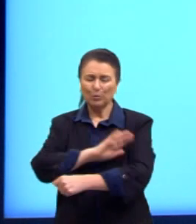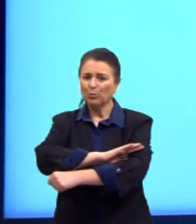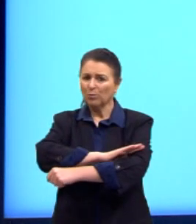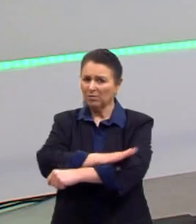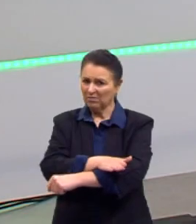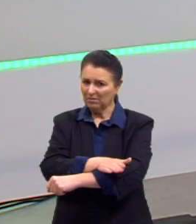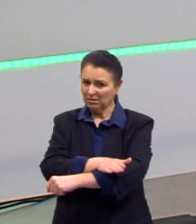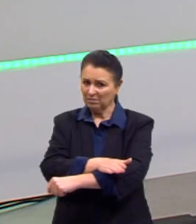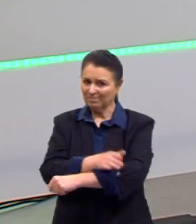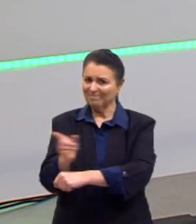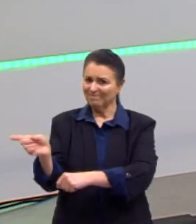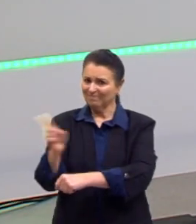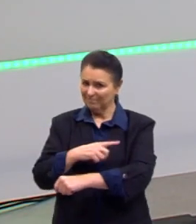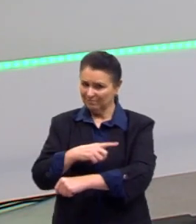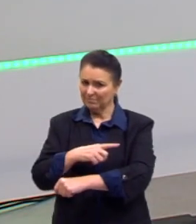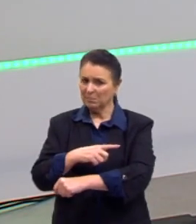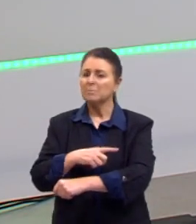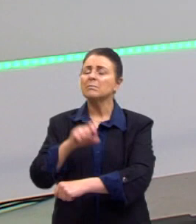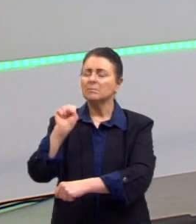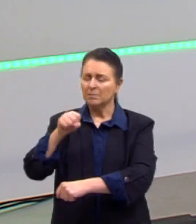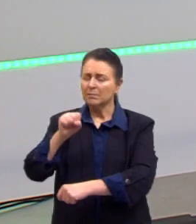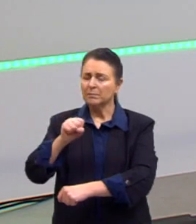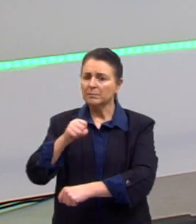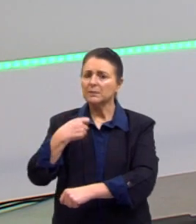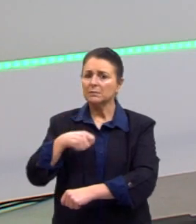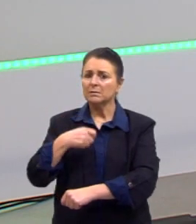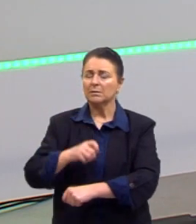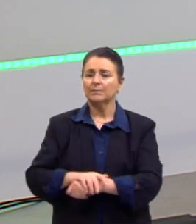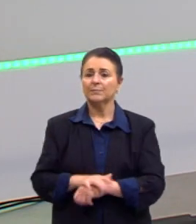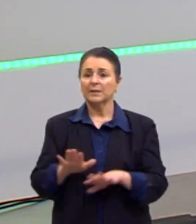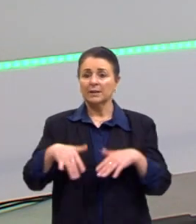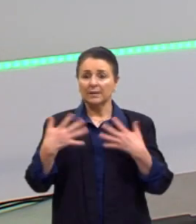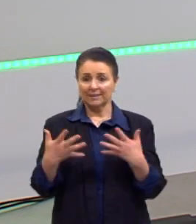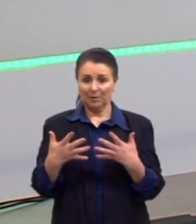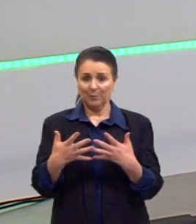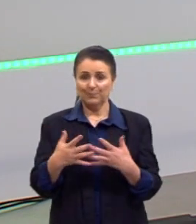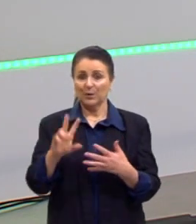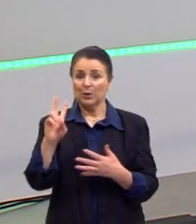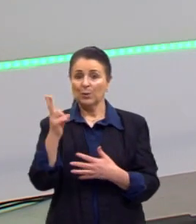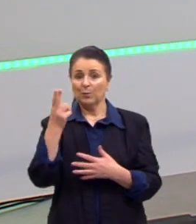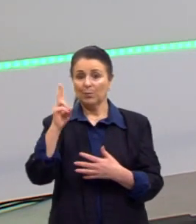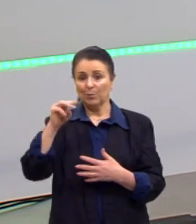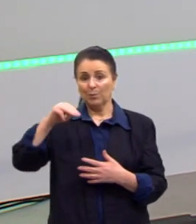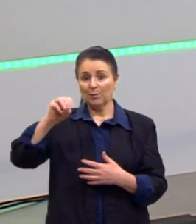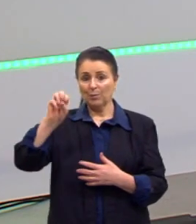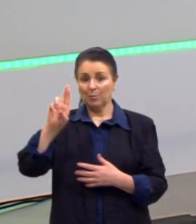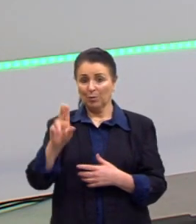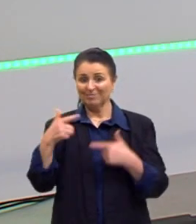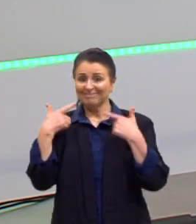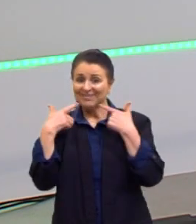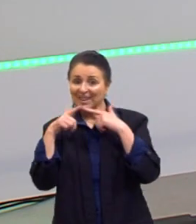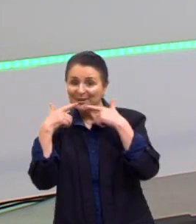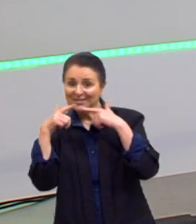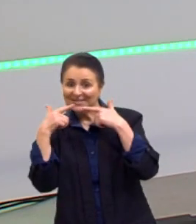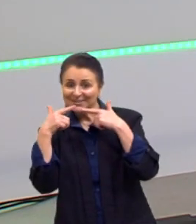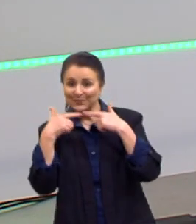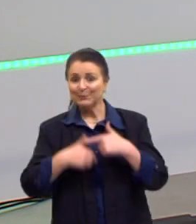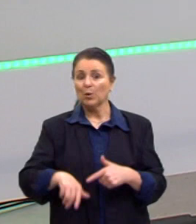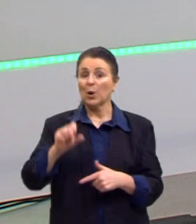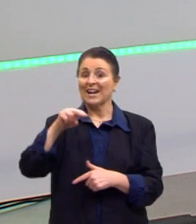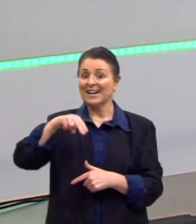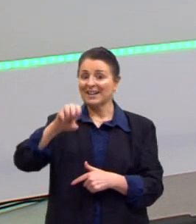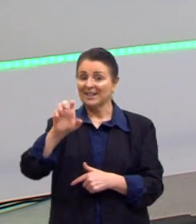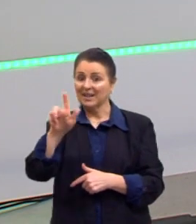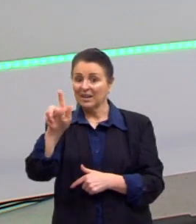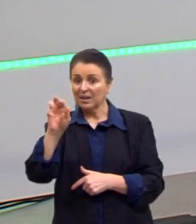devem ser combatidas. Então, aqui a gente determinou que o humor negro não é um termo que a gente vai trabalhar e que a